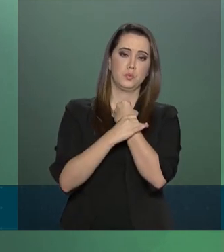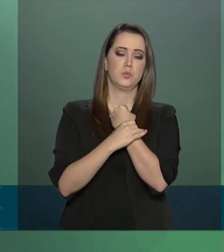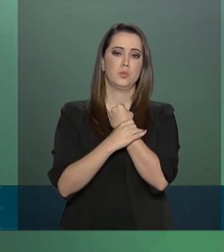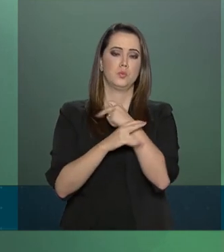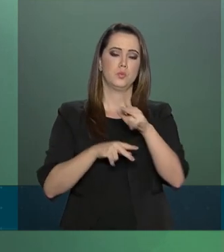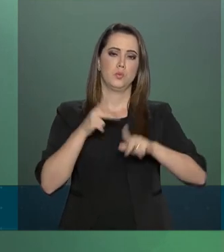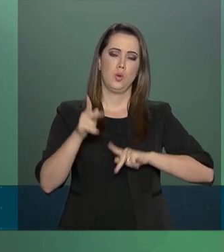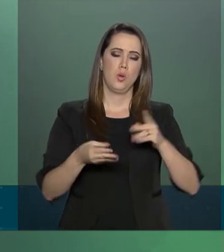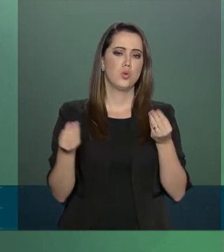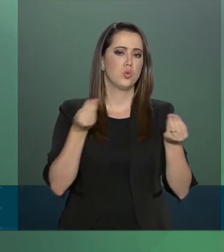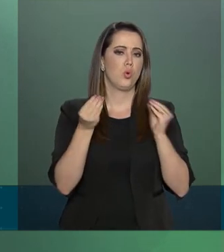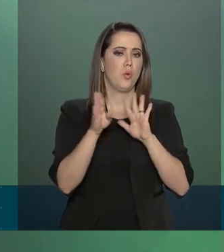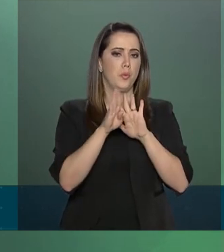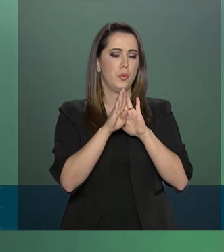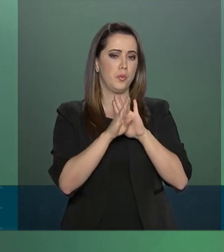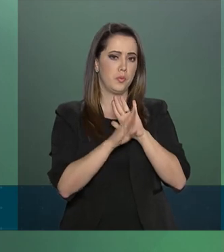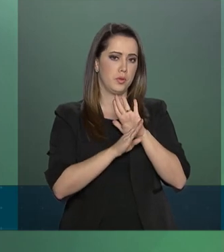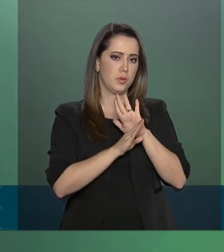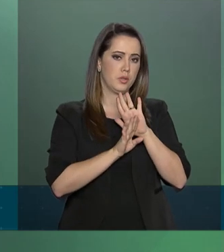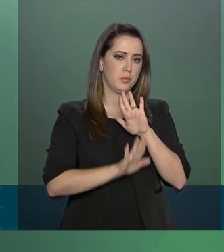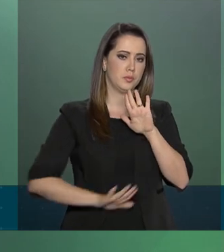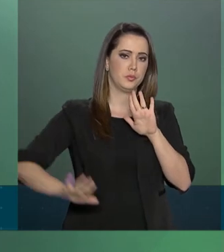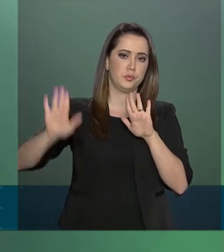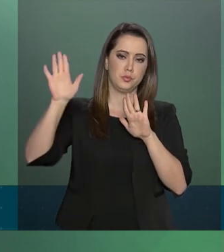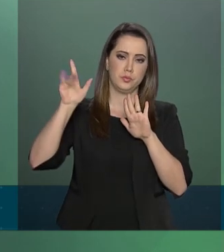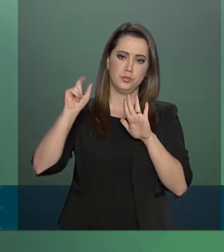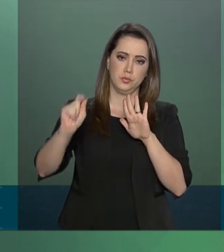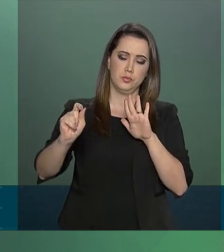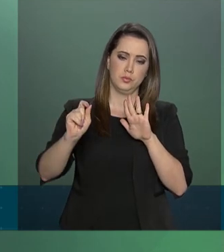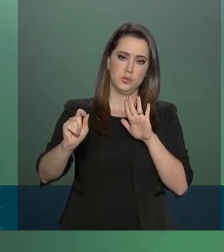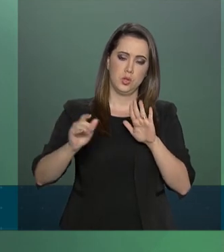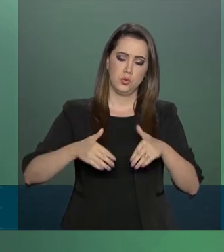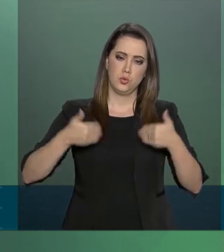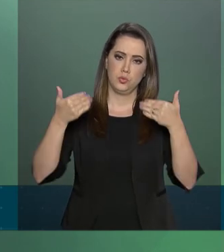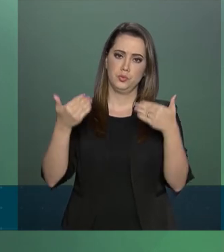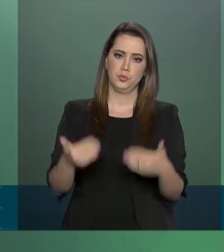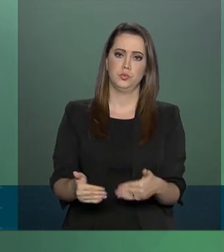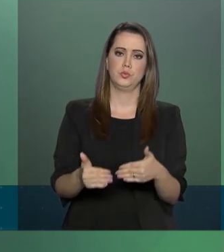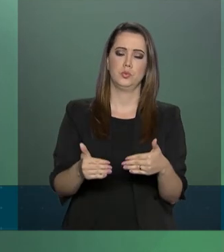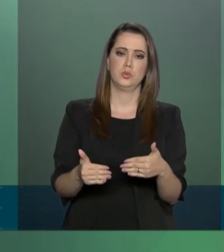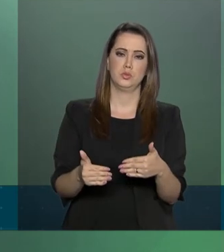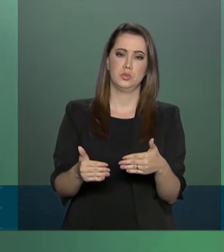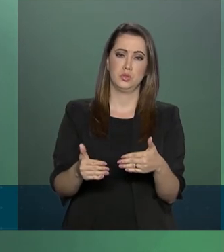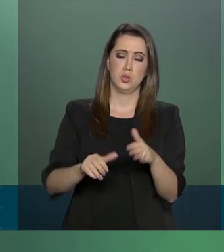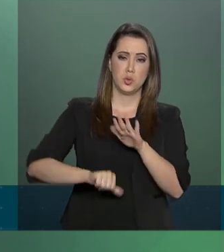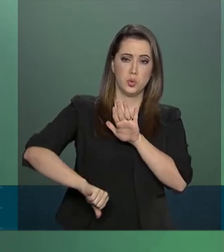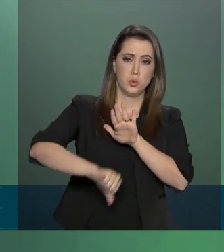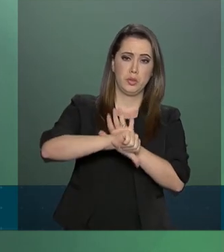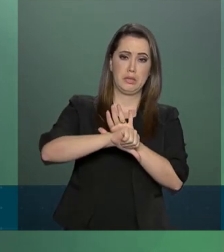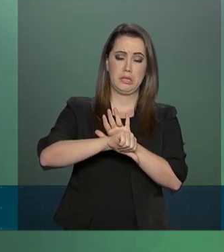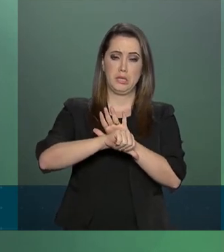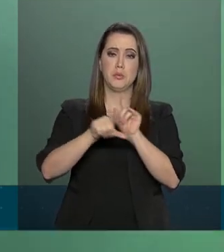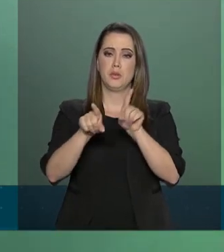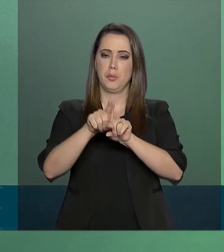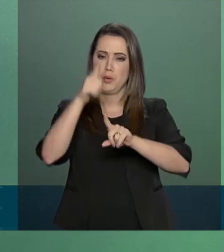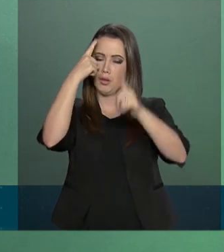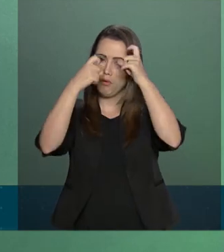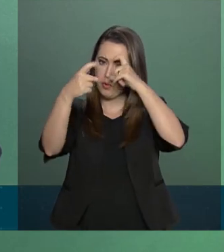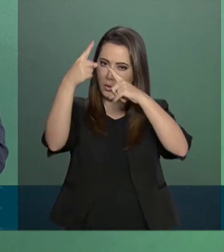sobre o Programa Nacional de Enfrentamento à Criminalidade Violenta.